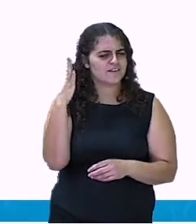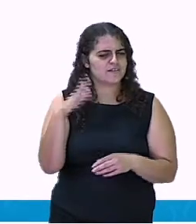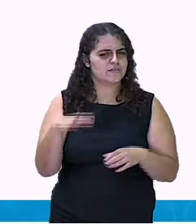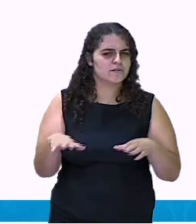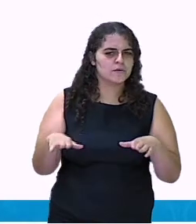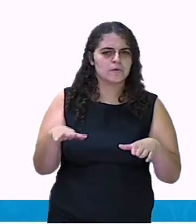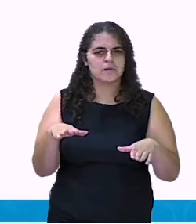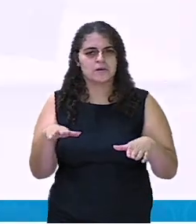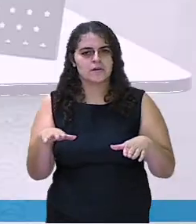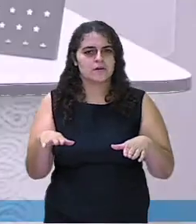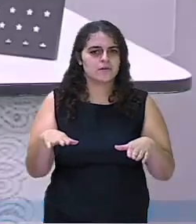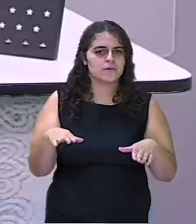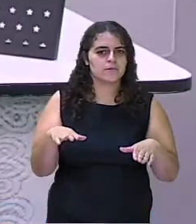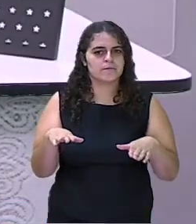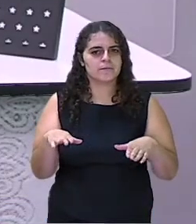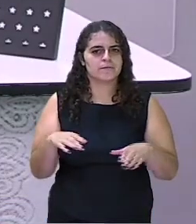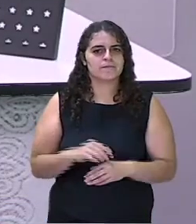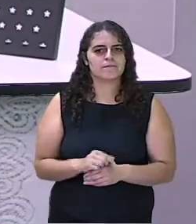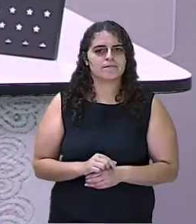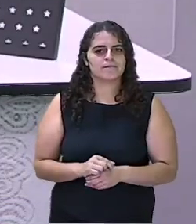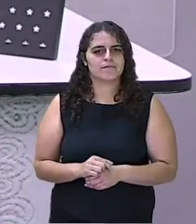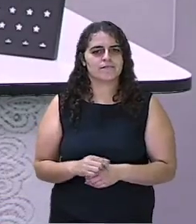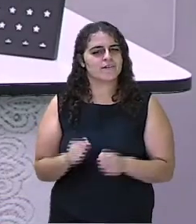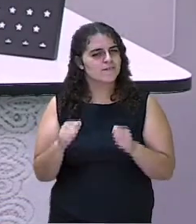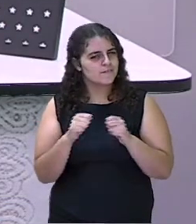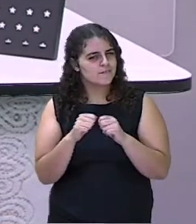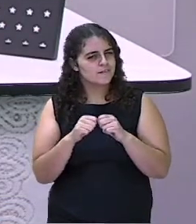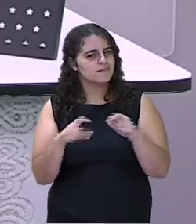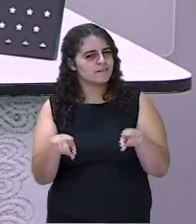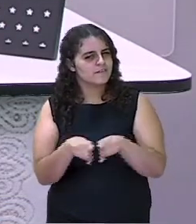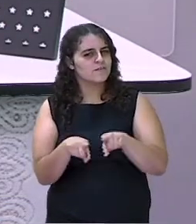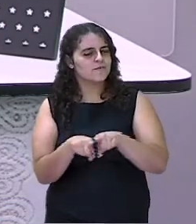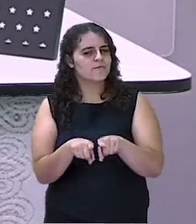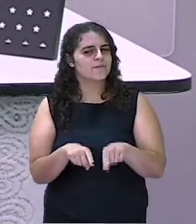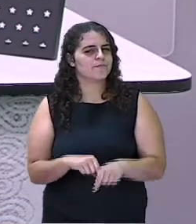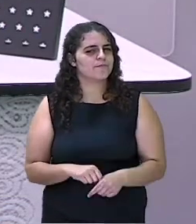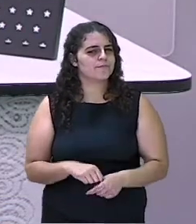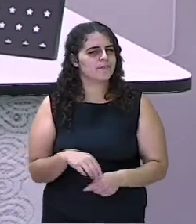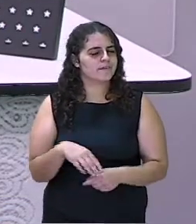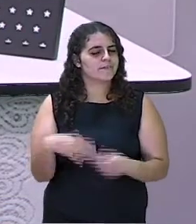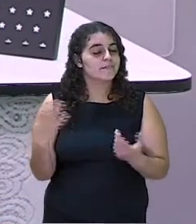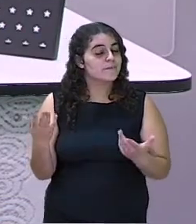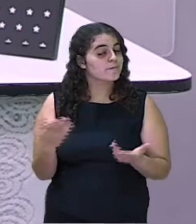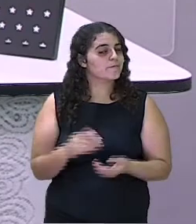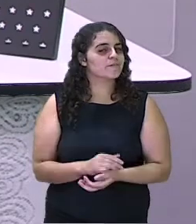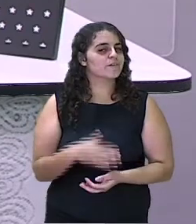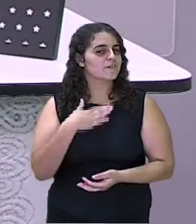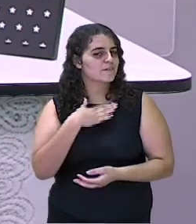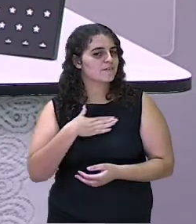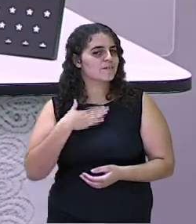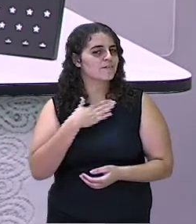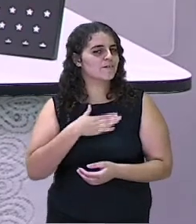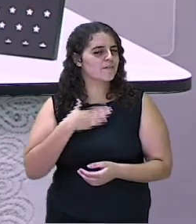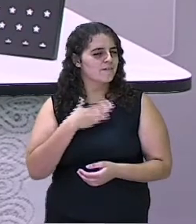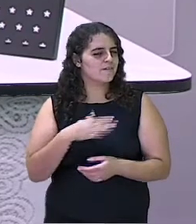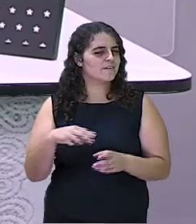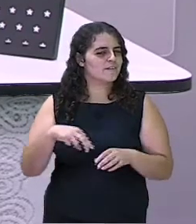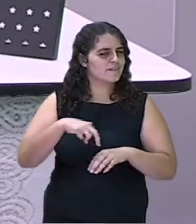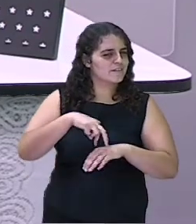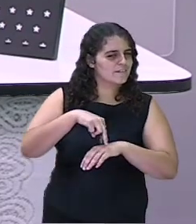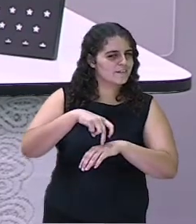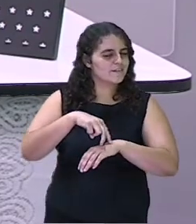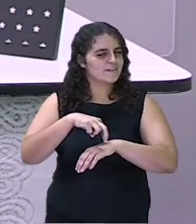o equilíbrio no pé de lata? Construa o seu também. Quem sabe? Você vai ser um ótimo